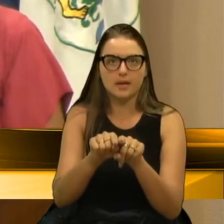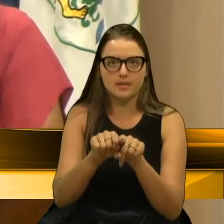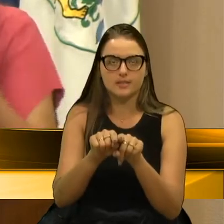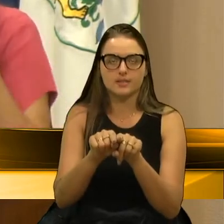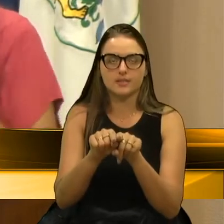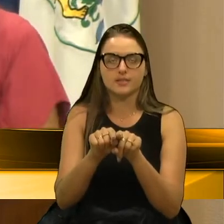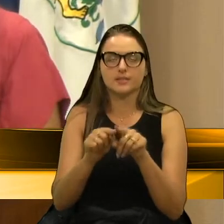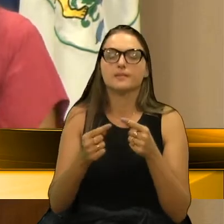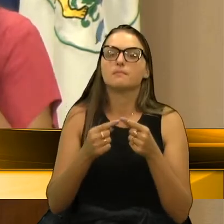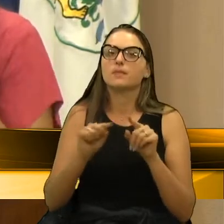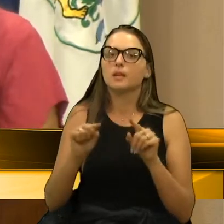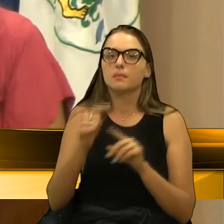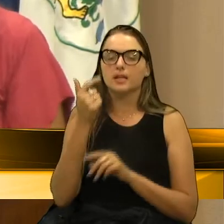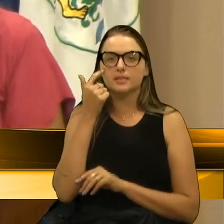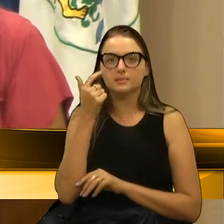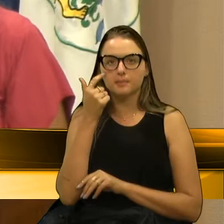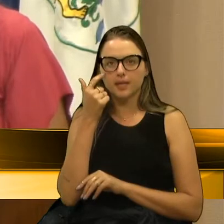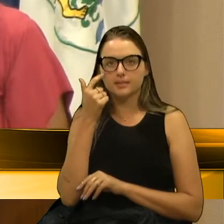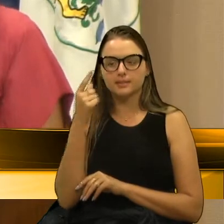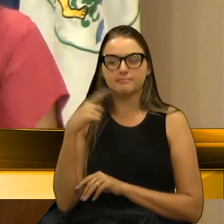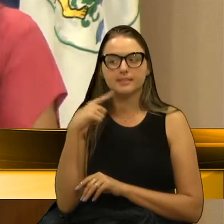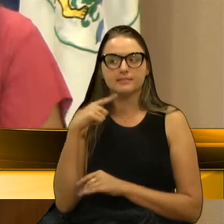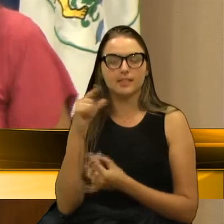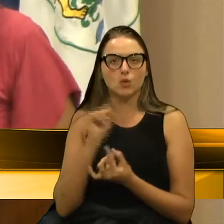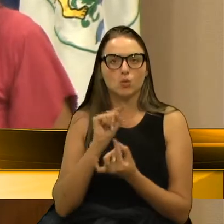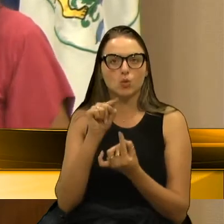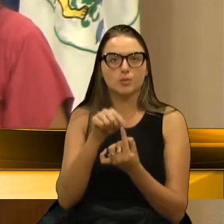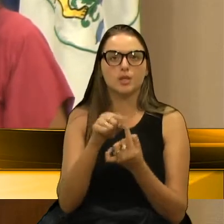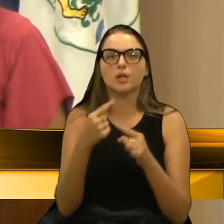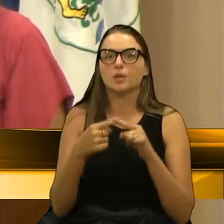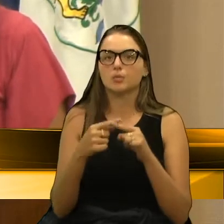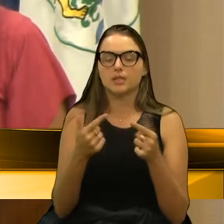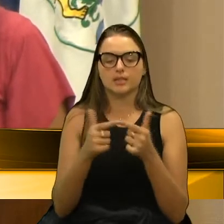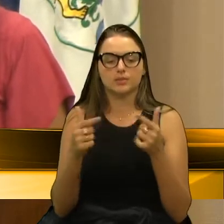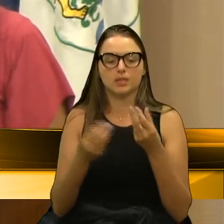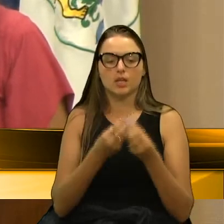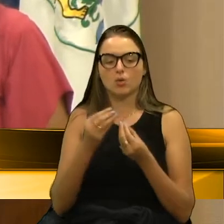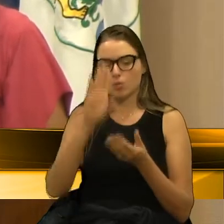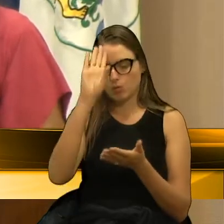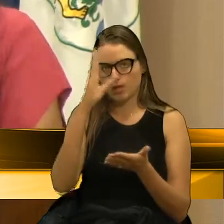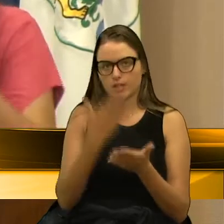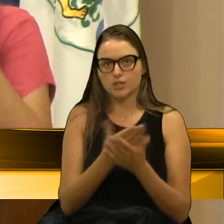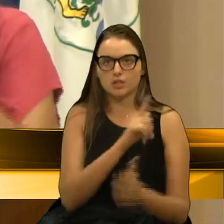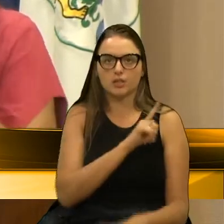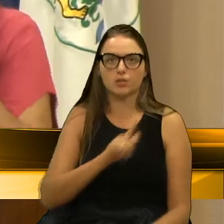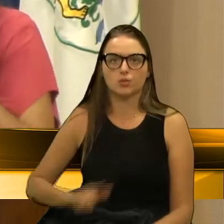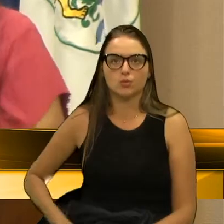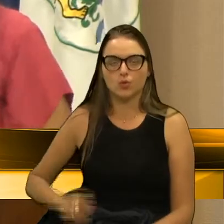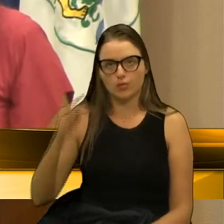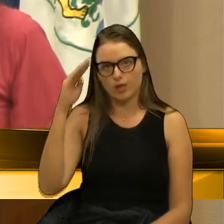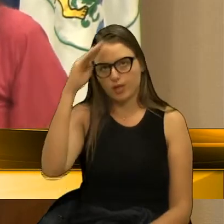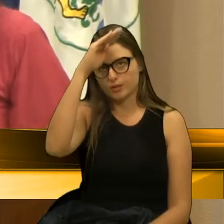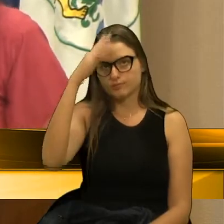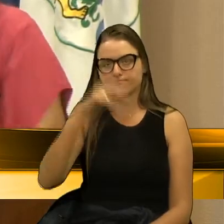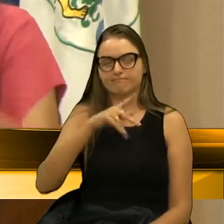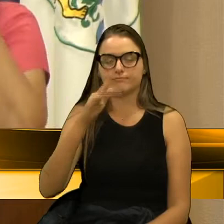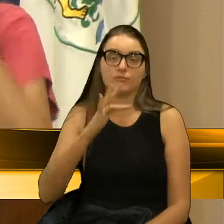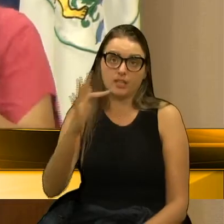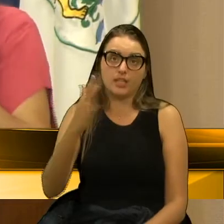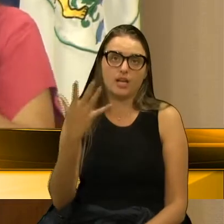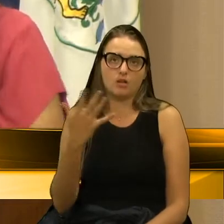se pense e tenha esse norte, porque não dá para a gente confiar no governo federal. Se nós confiarmos no governo federal,